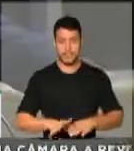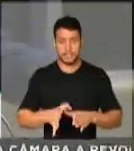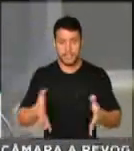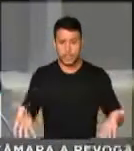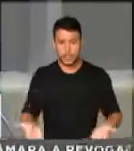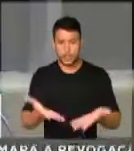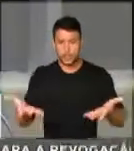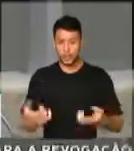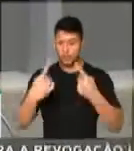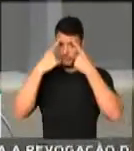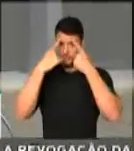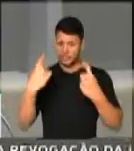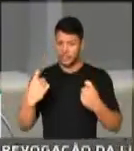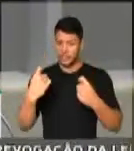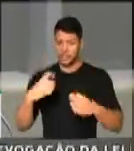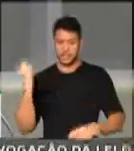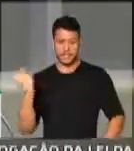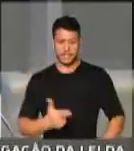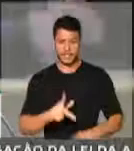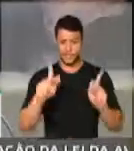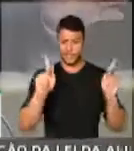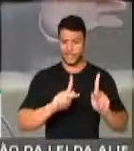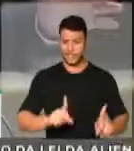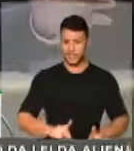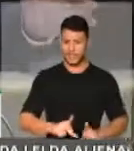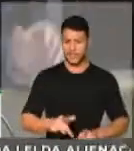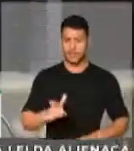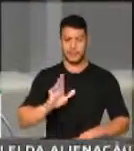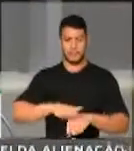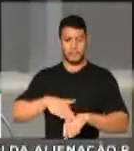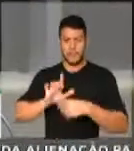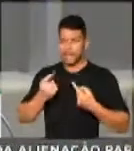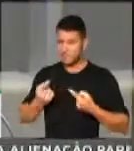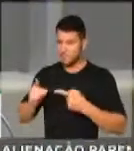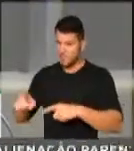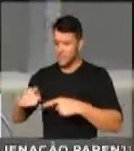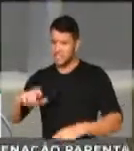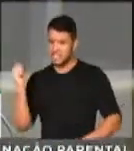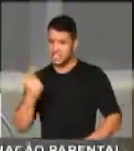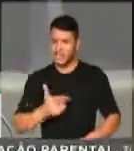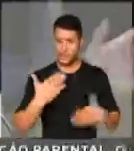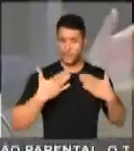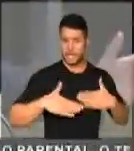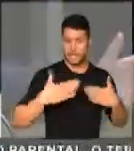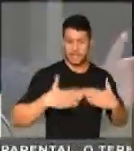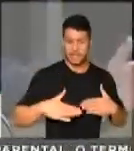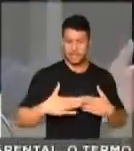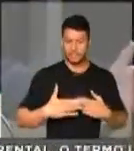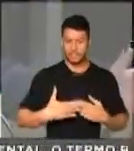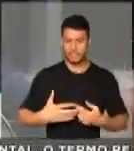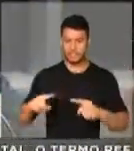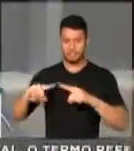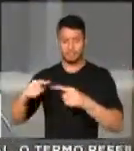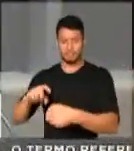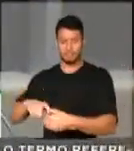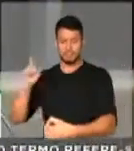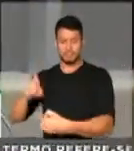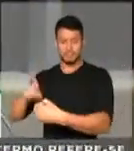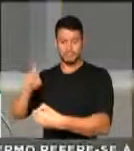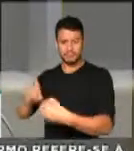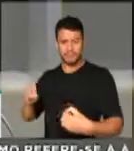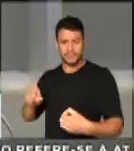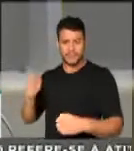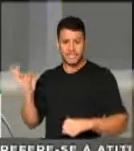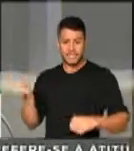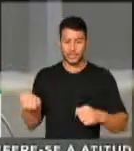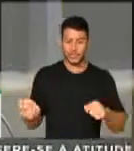violência, em vez da paz. Provoca, em vez de acalmar. Desarticula, em vez